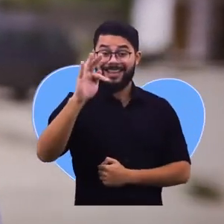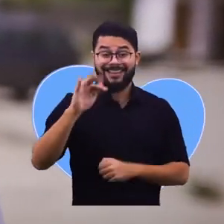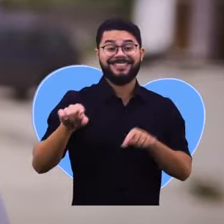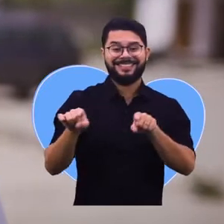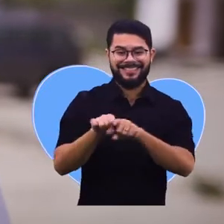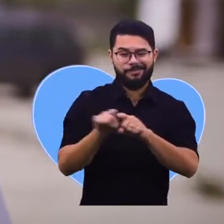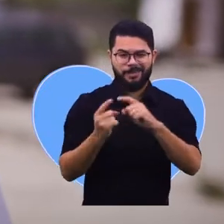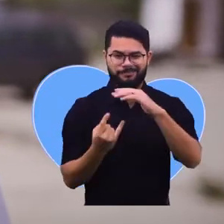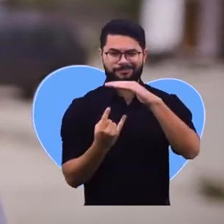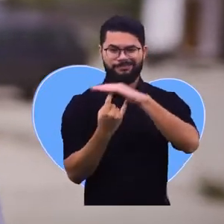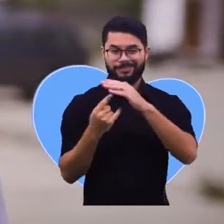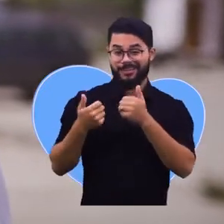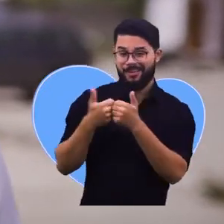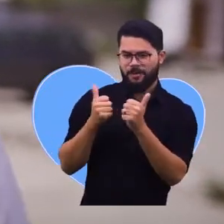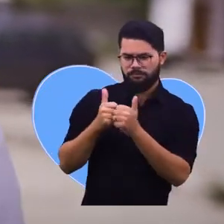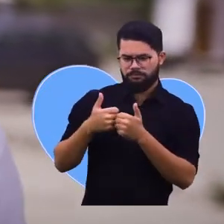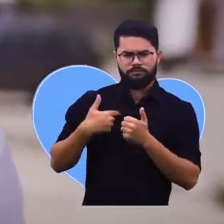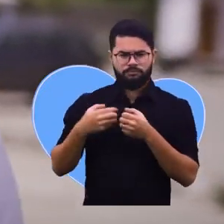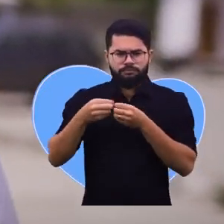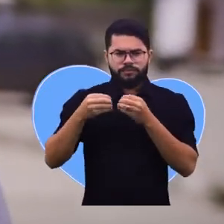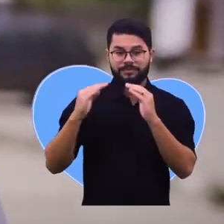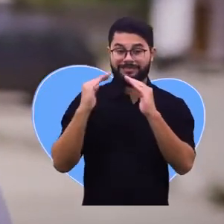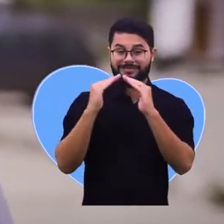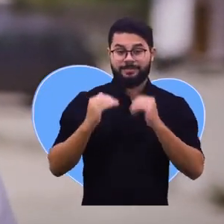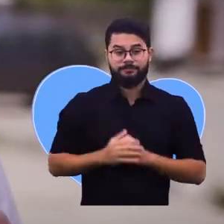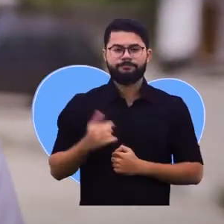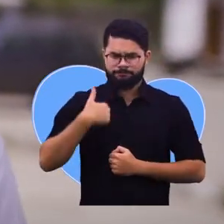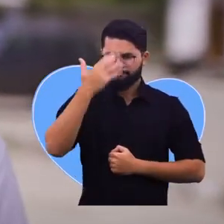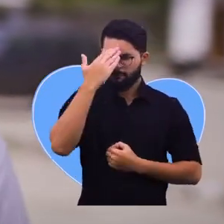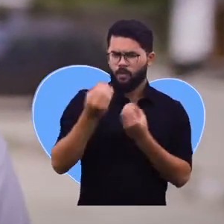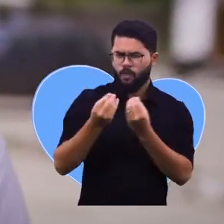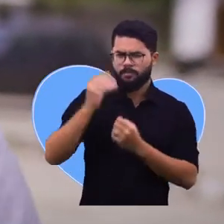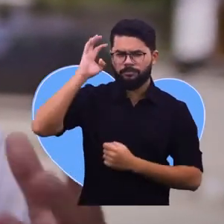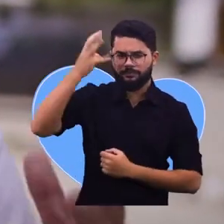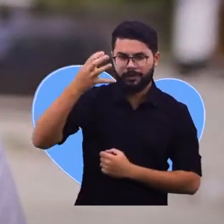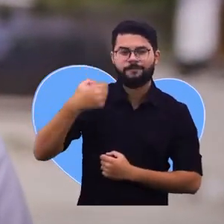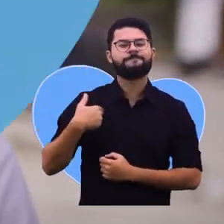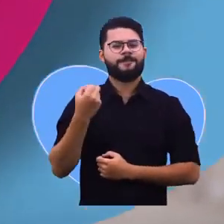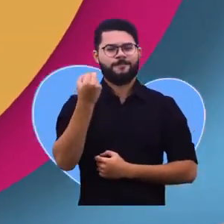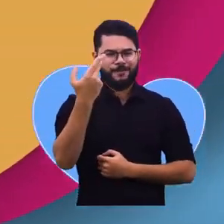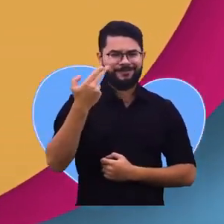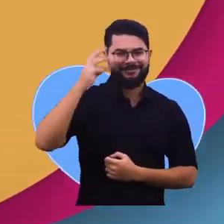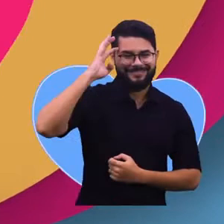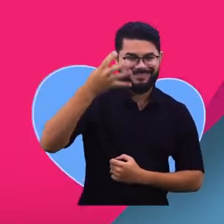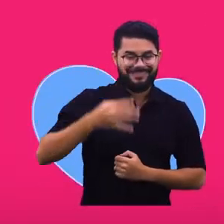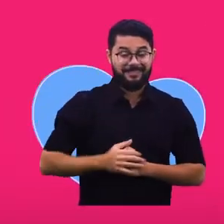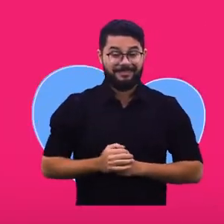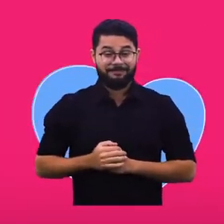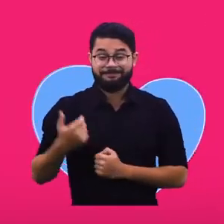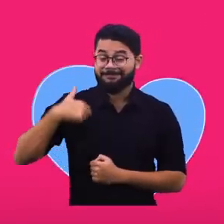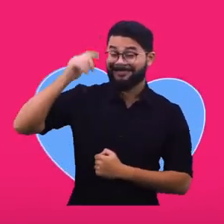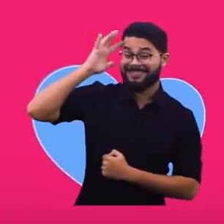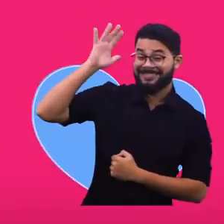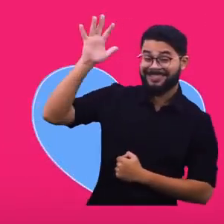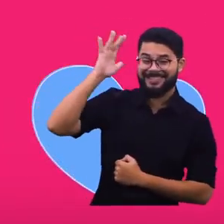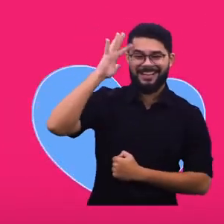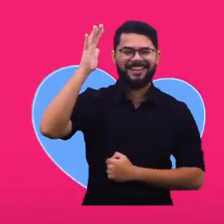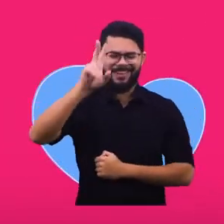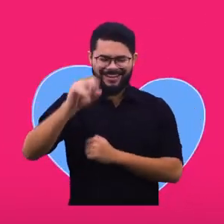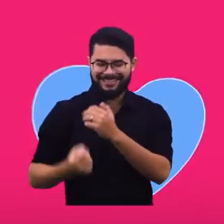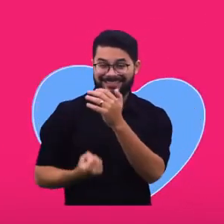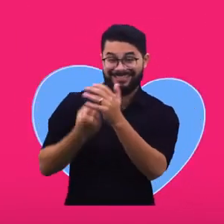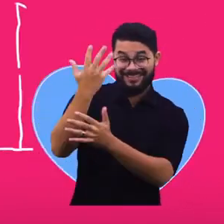e parada de ônibus perto de casa. Eu sei como fazer isso e eu vou fazer. O sonho vai se